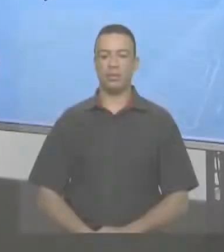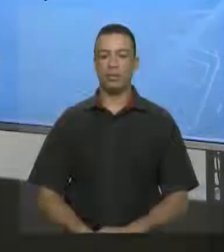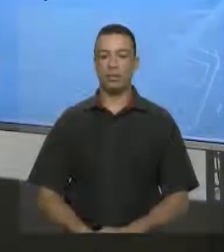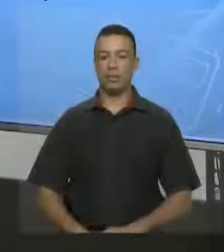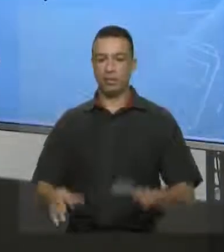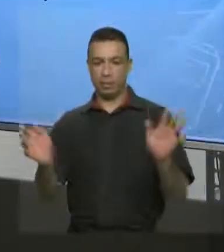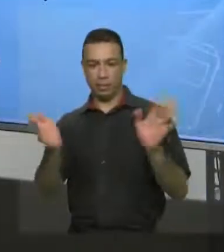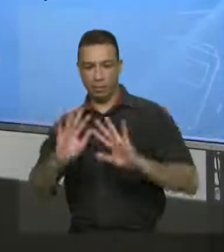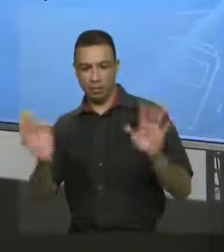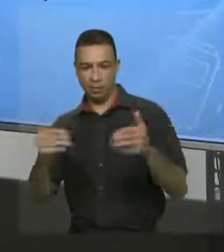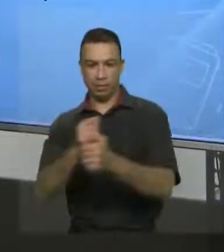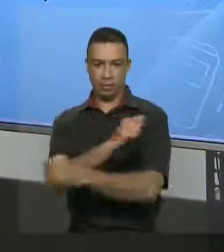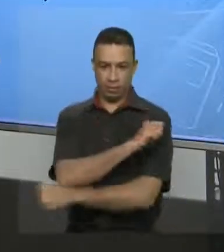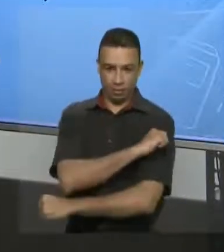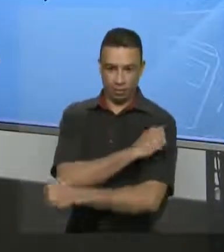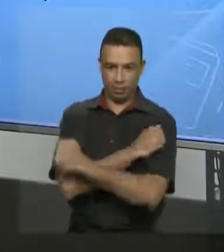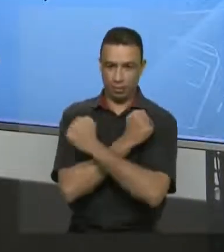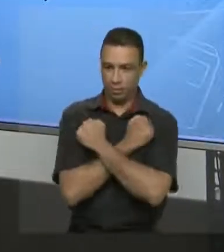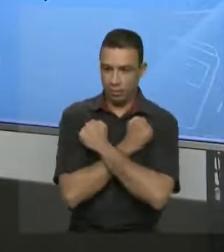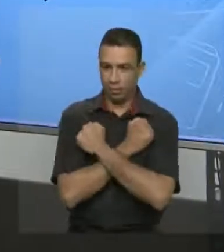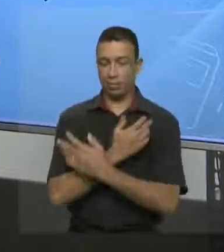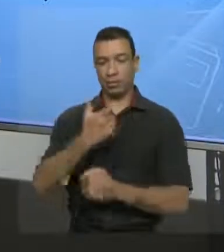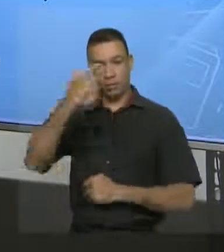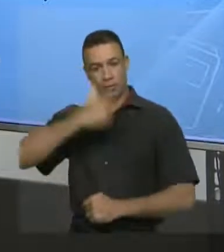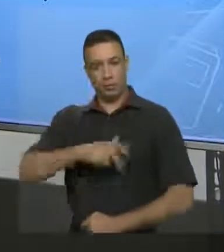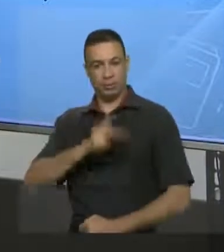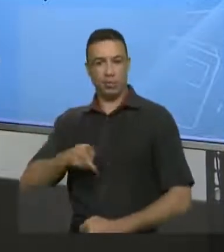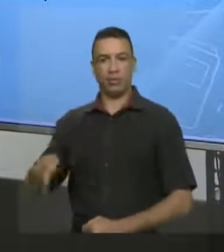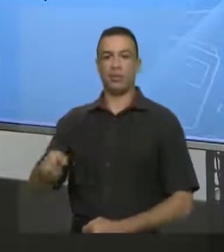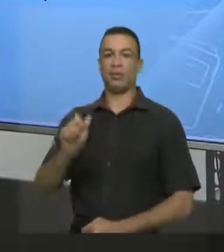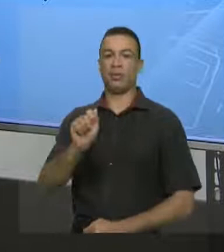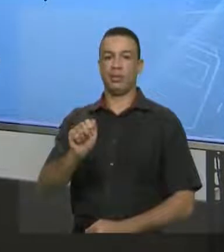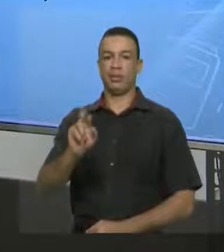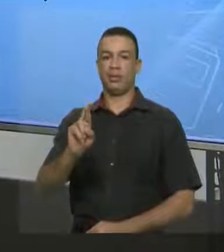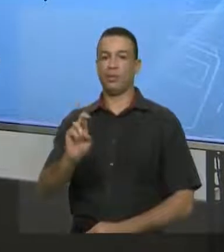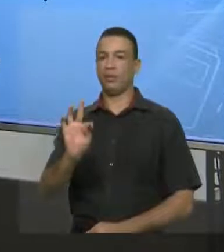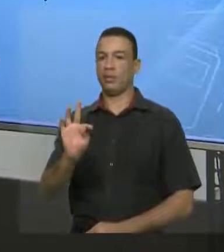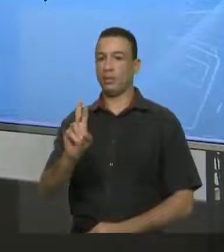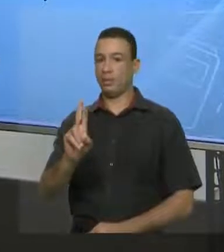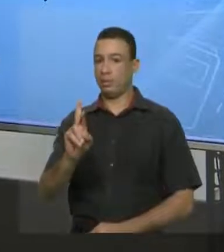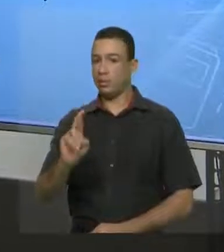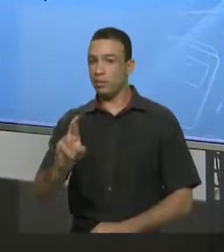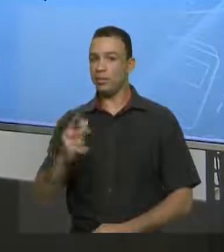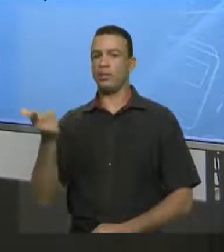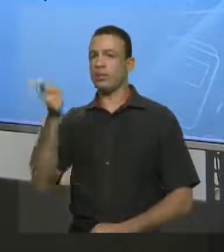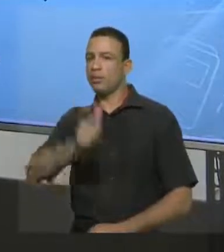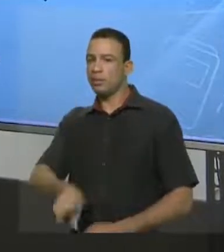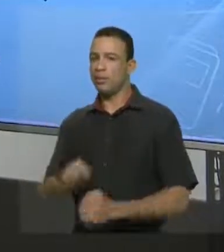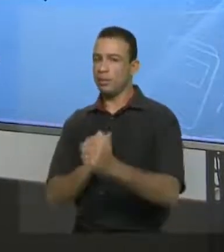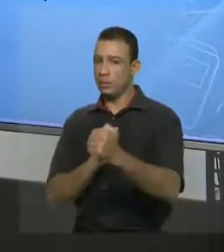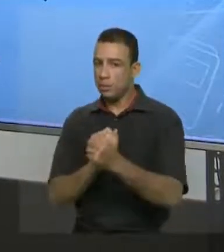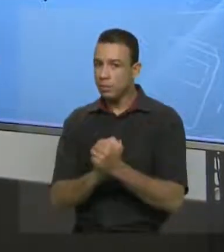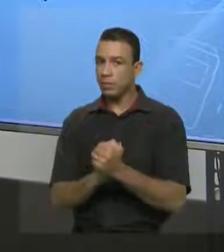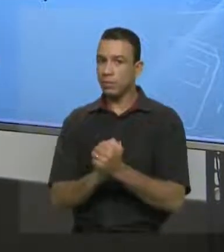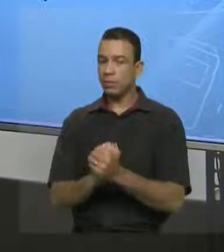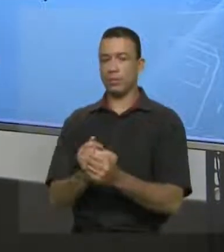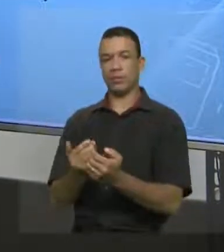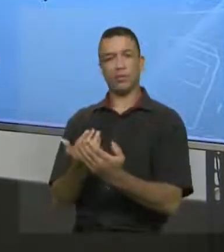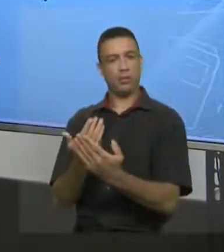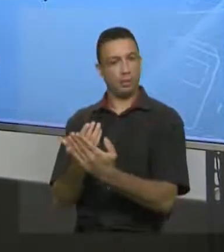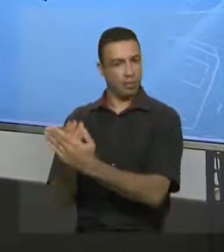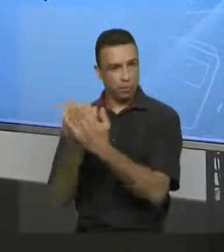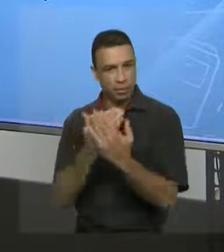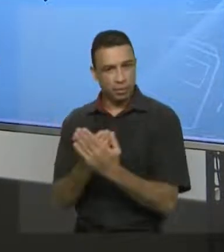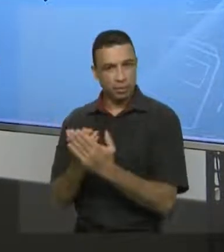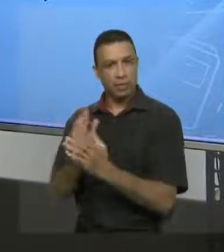Olá, queridos alunos, professor Arthur Góes novamente com vocês, trabalhando um assunto importante aí dentro